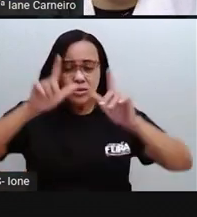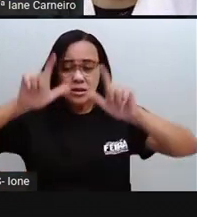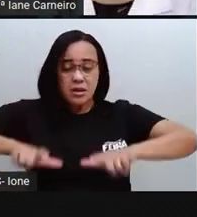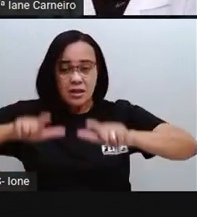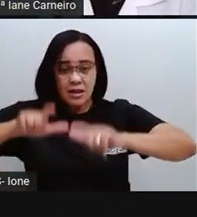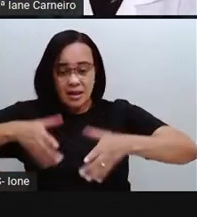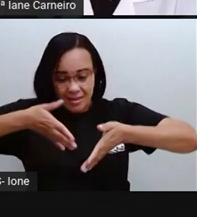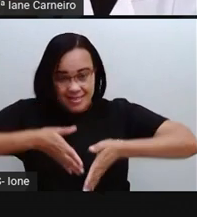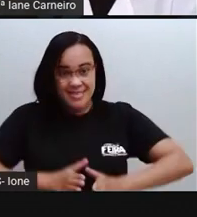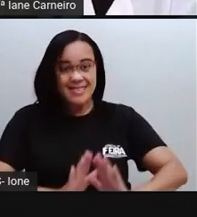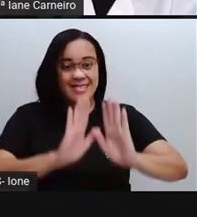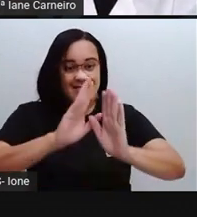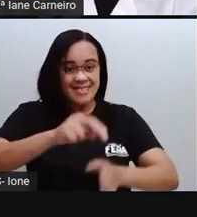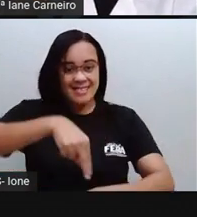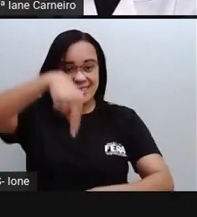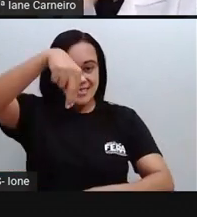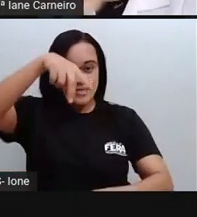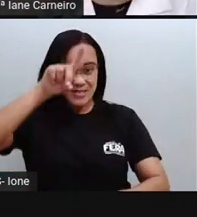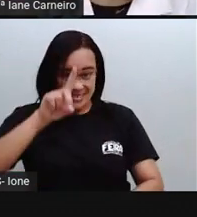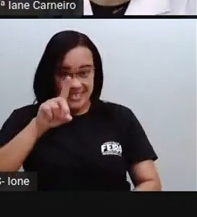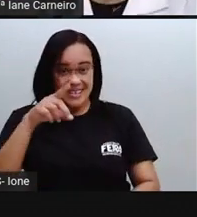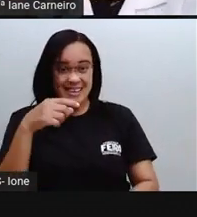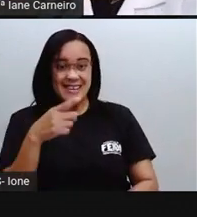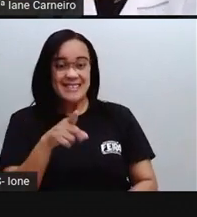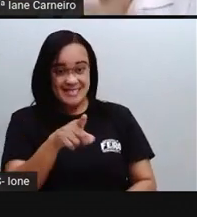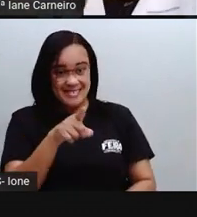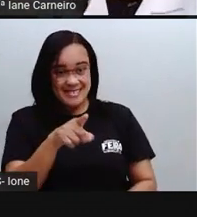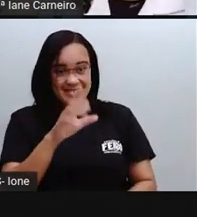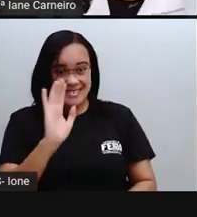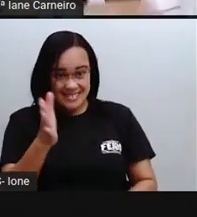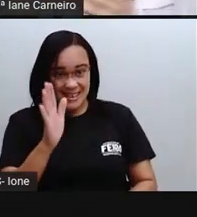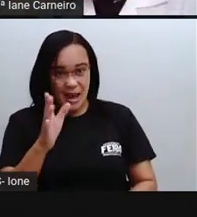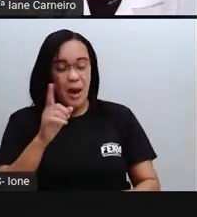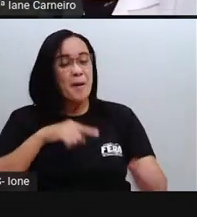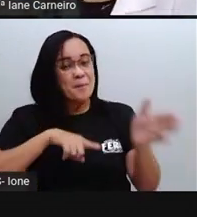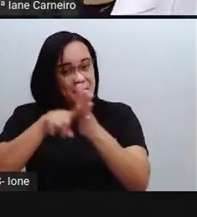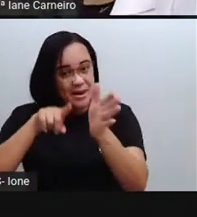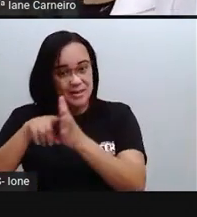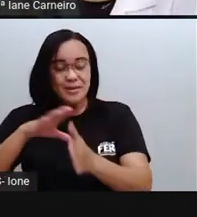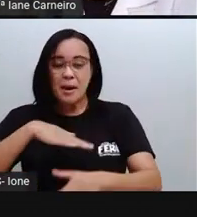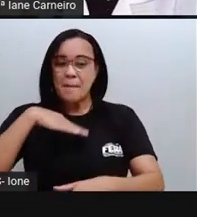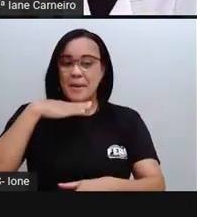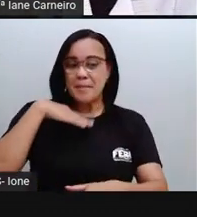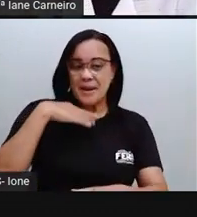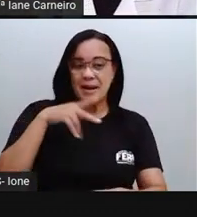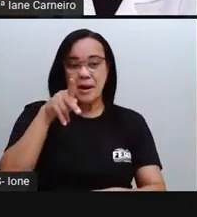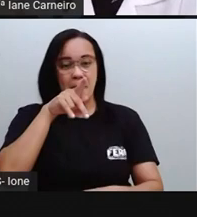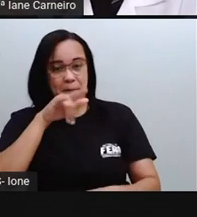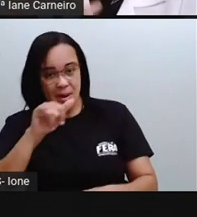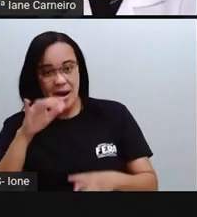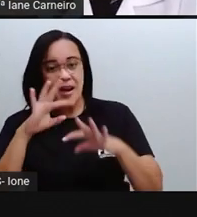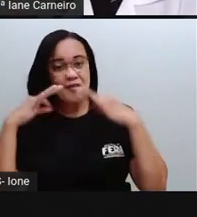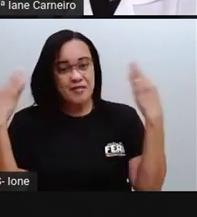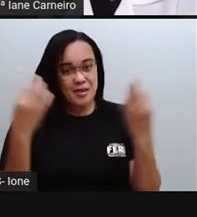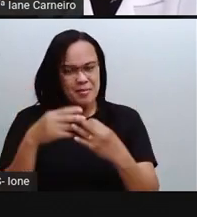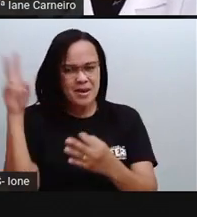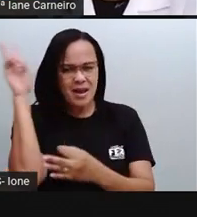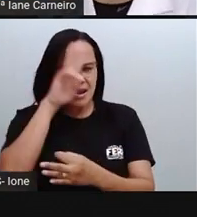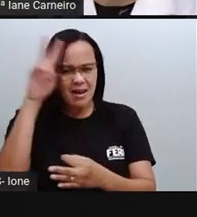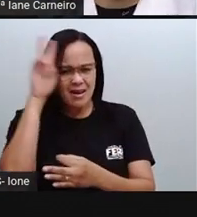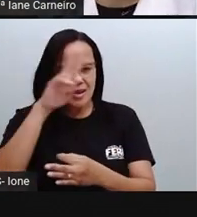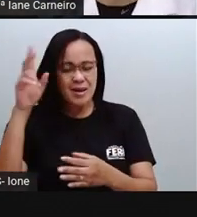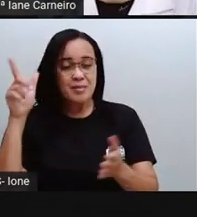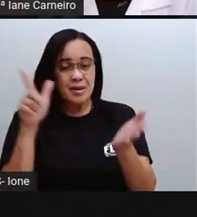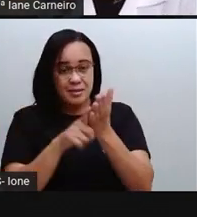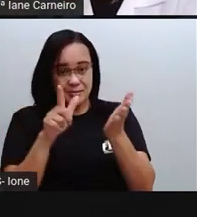Nordeste? Eu nasci. Você nasceu? Pergunta aí a sua mamãe, o seu papai. Lembra aí da sua certidão de